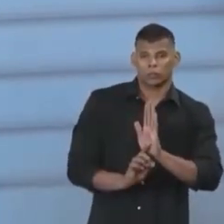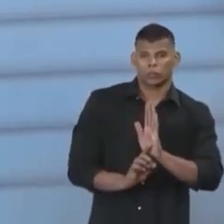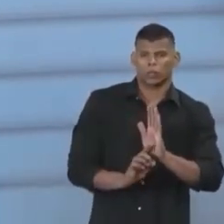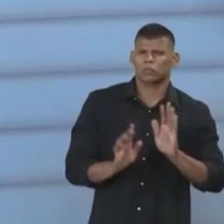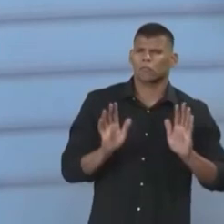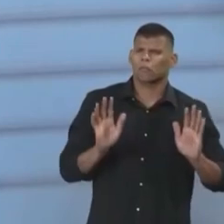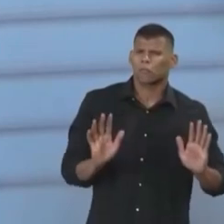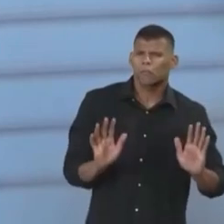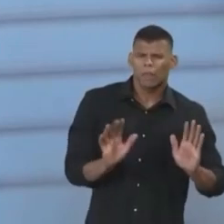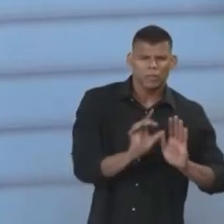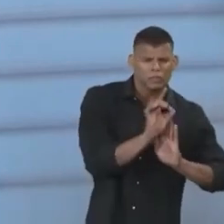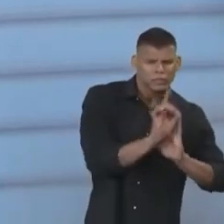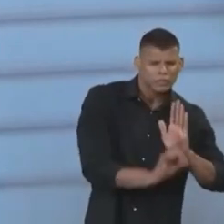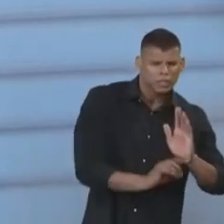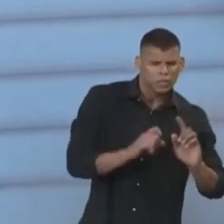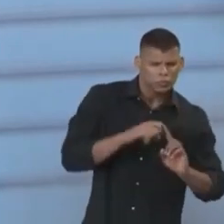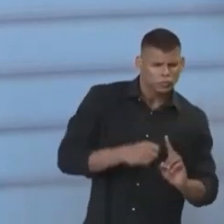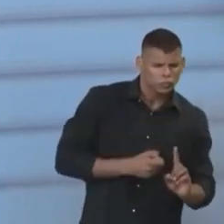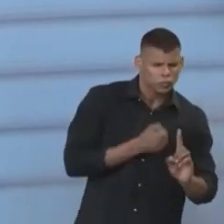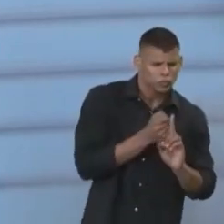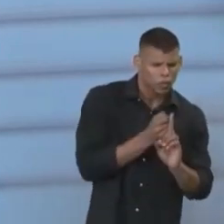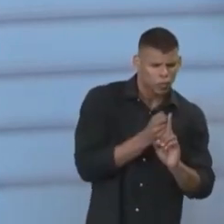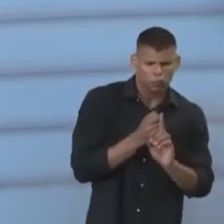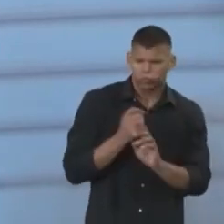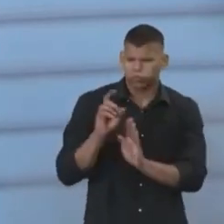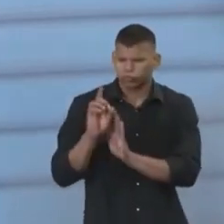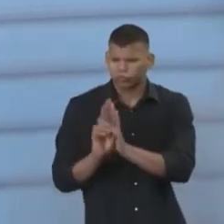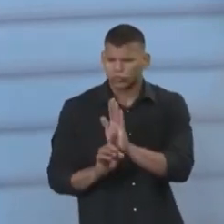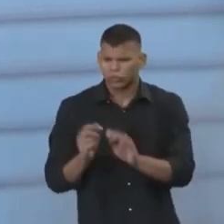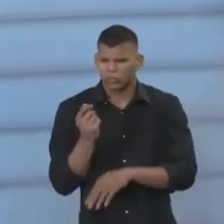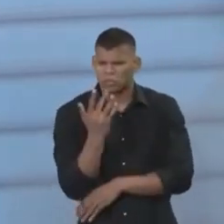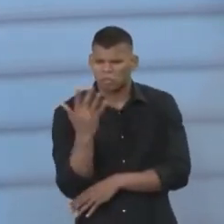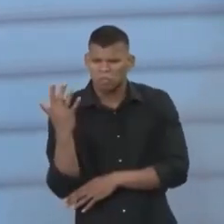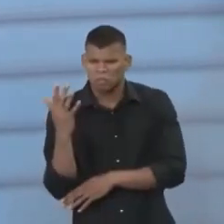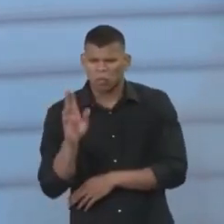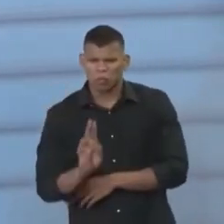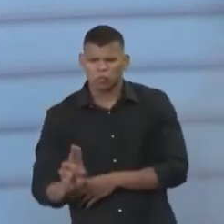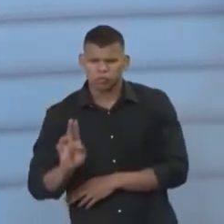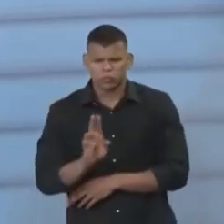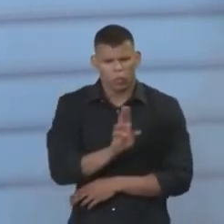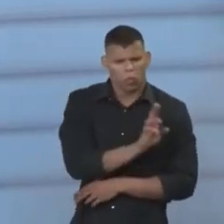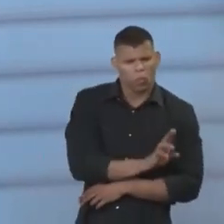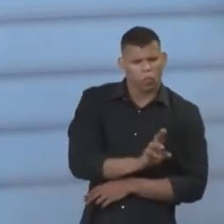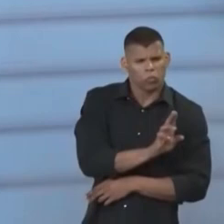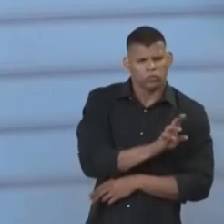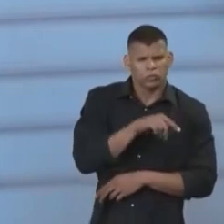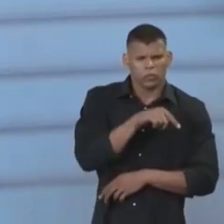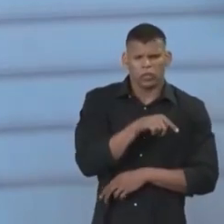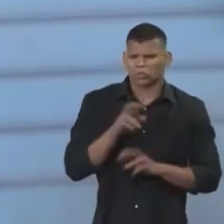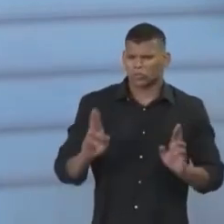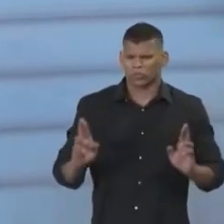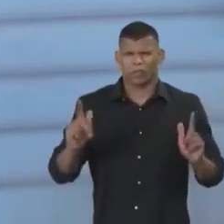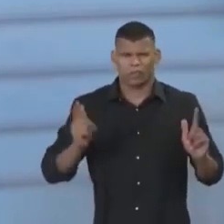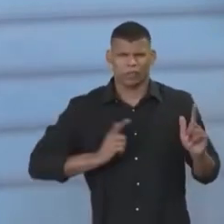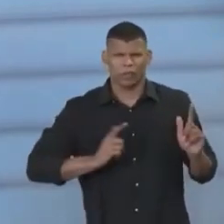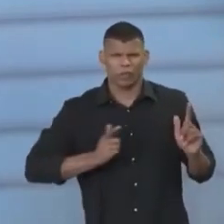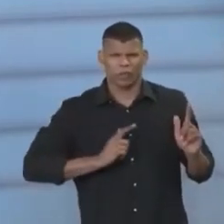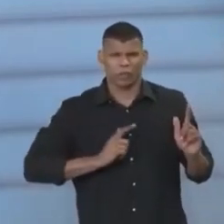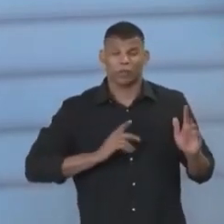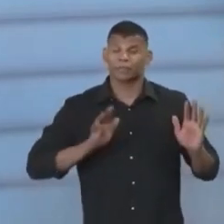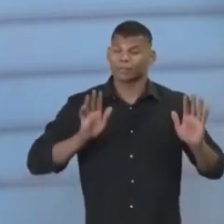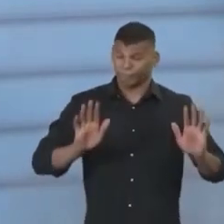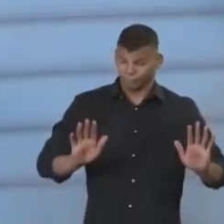termos acadêmicos? Que a aplicabilidade tem que ser imediata? Ou seja, a